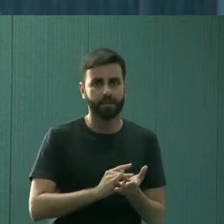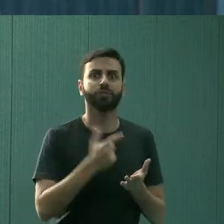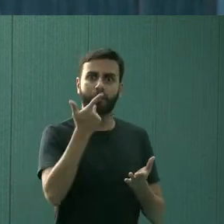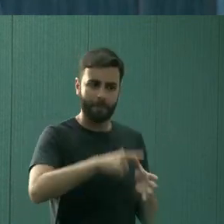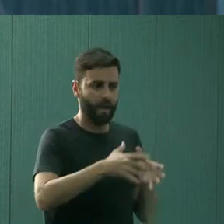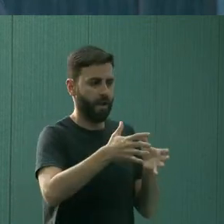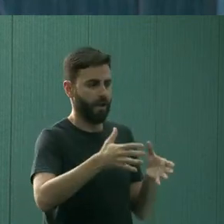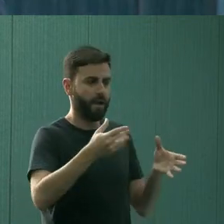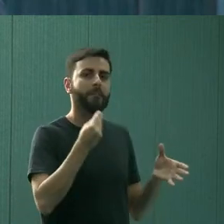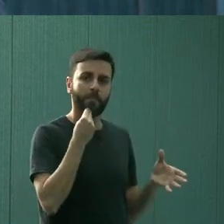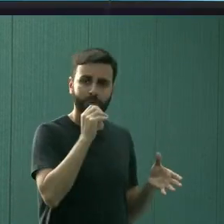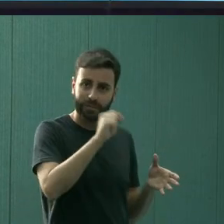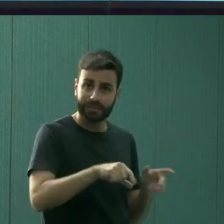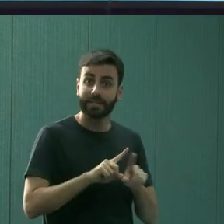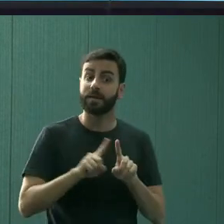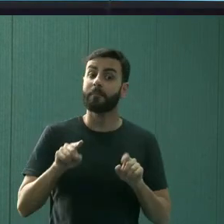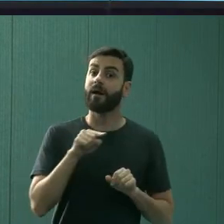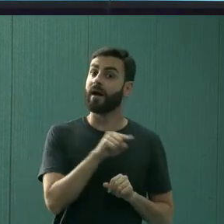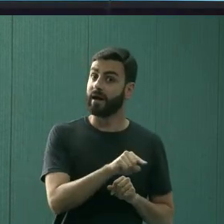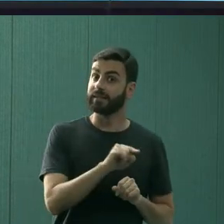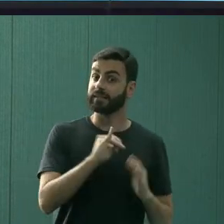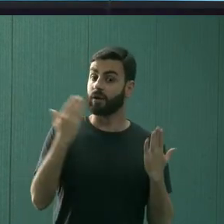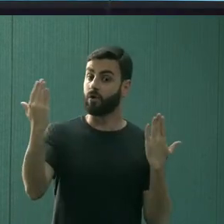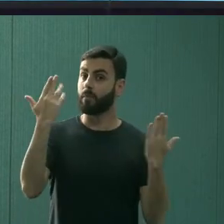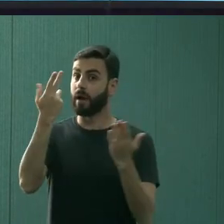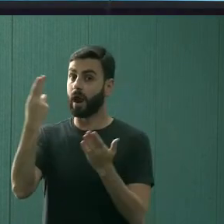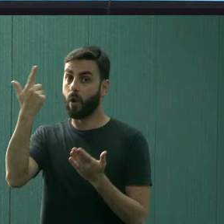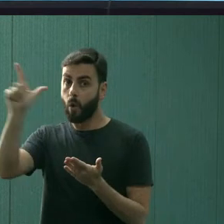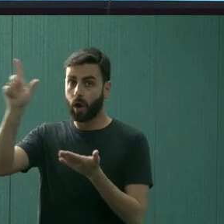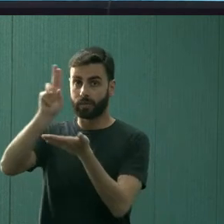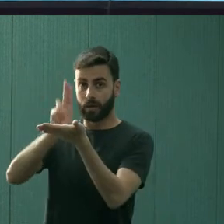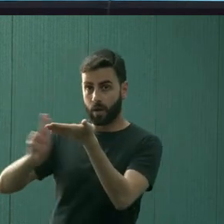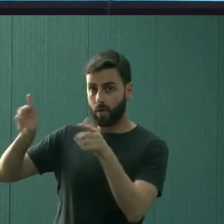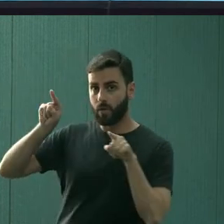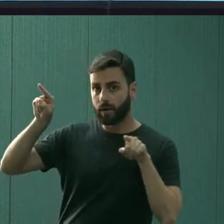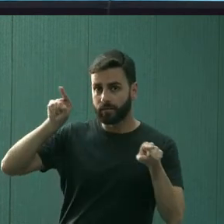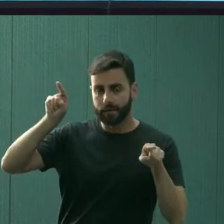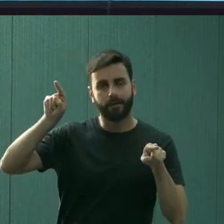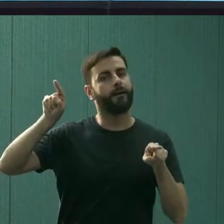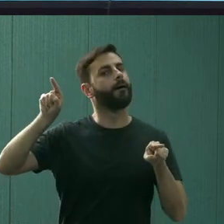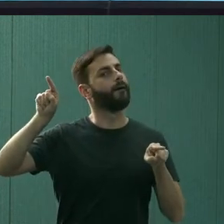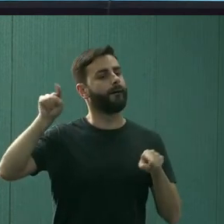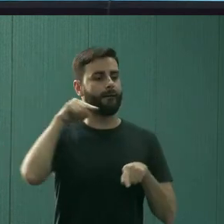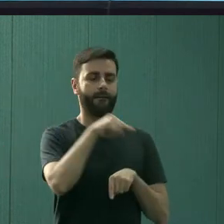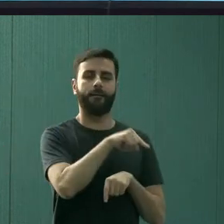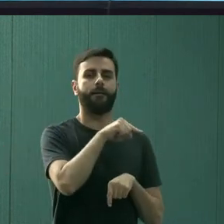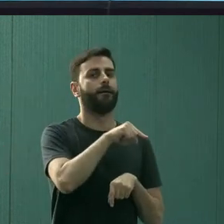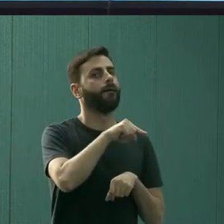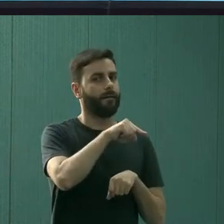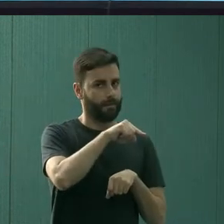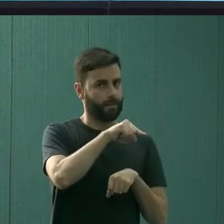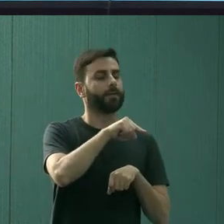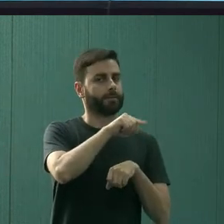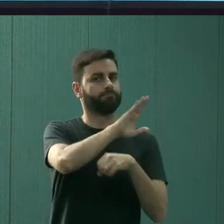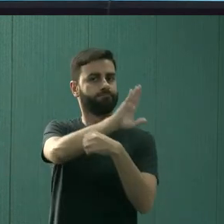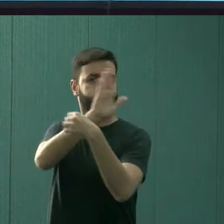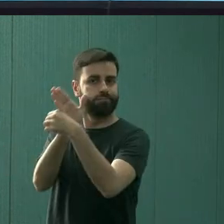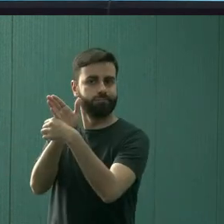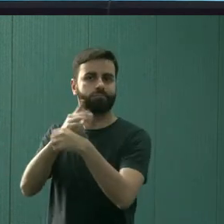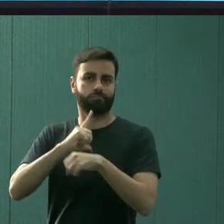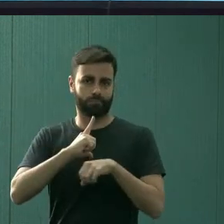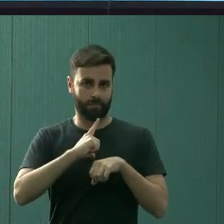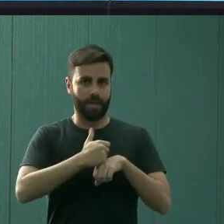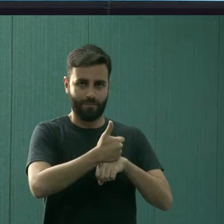precisa de mais. Mas, gente, comparado realmente com outras instituições, a gente tem um número de psicólogos